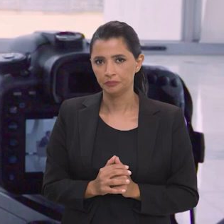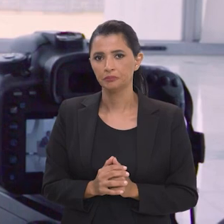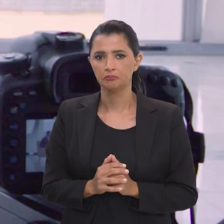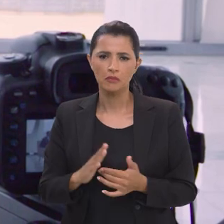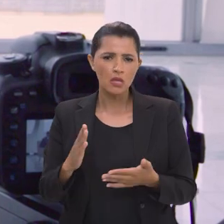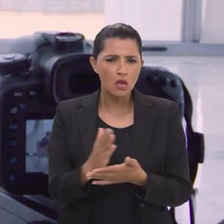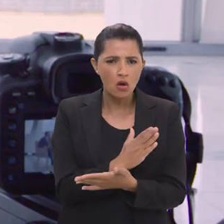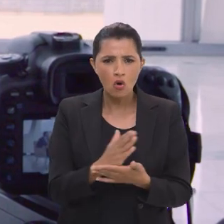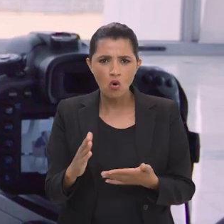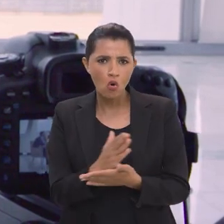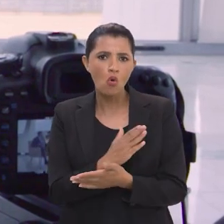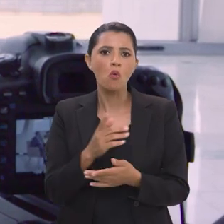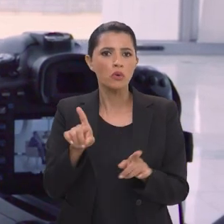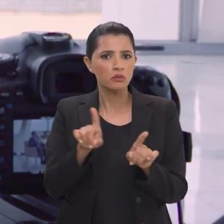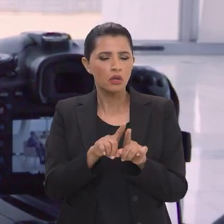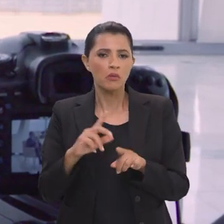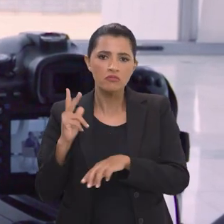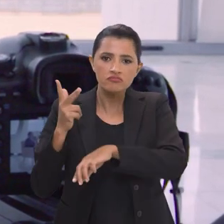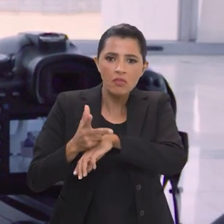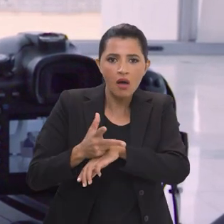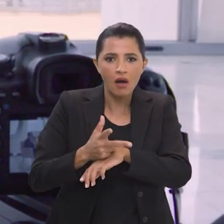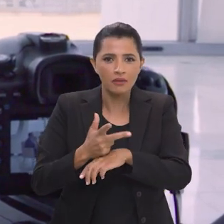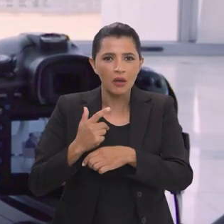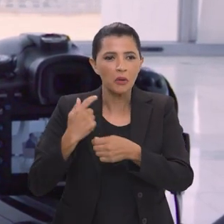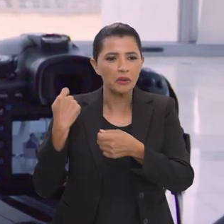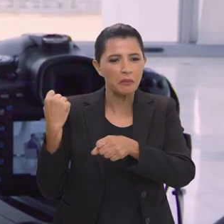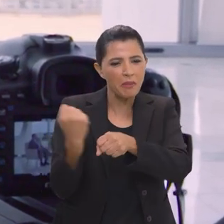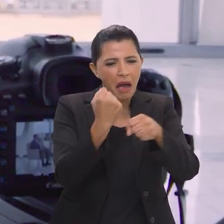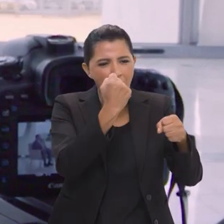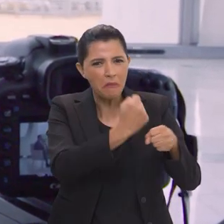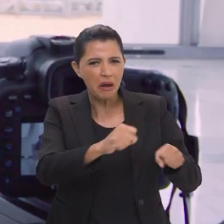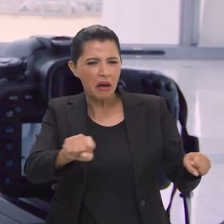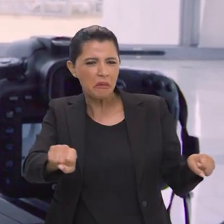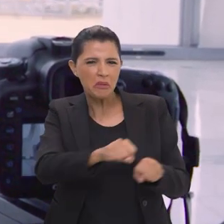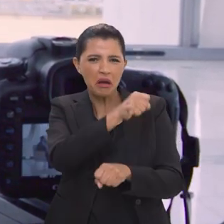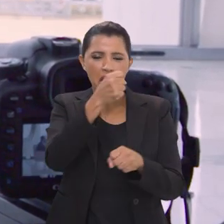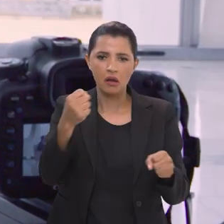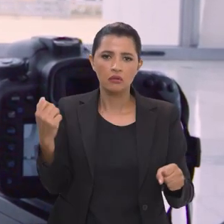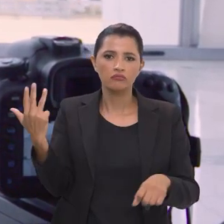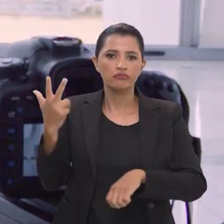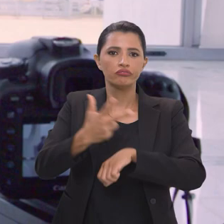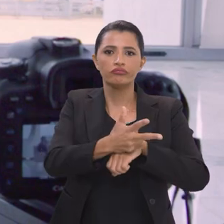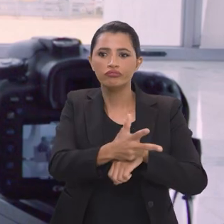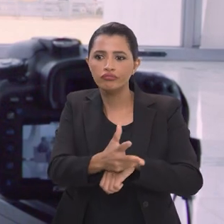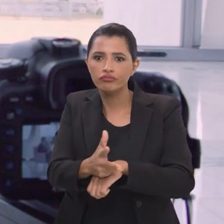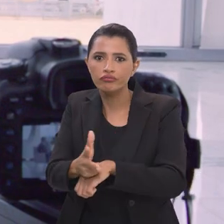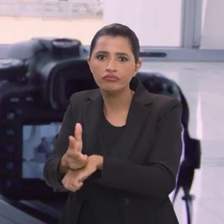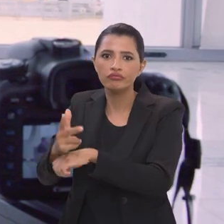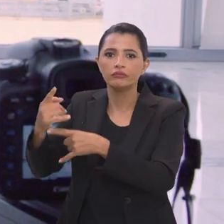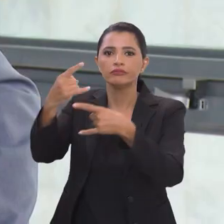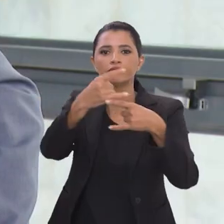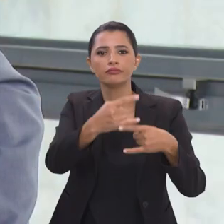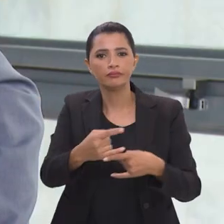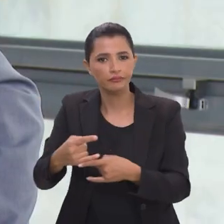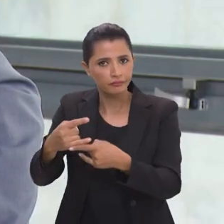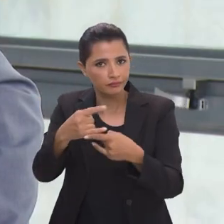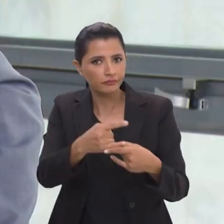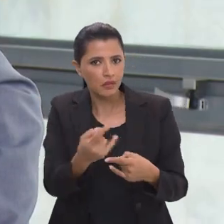sociais algumas delas transmitiam o quebra-quebra ao vivo monetizadas